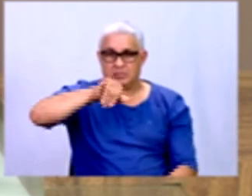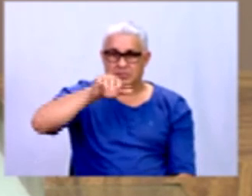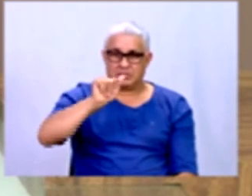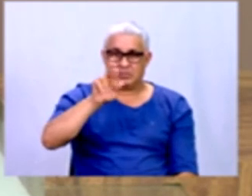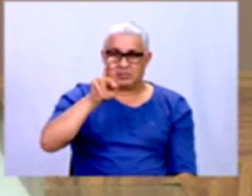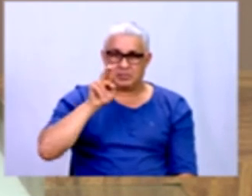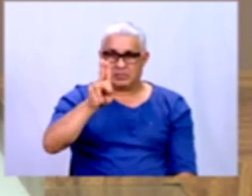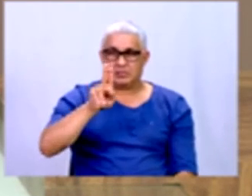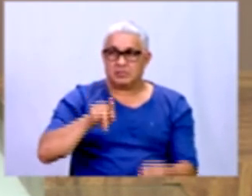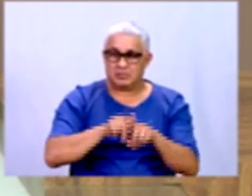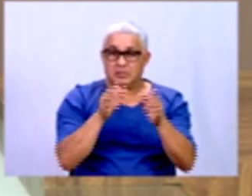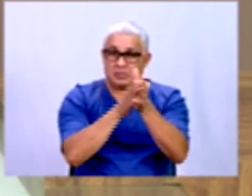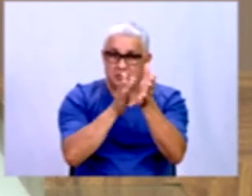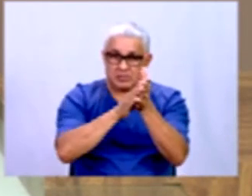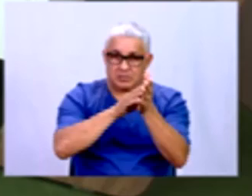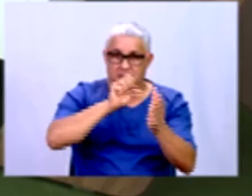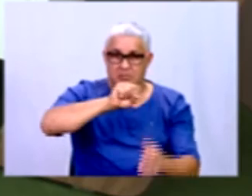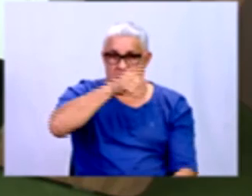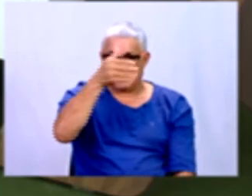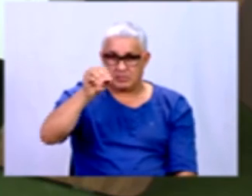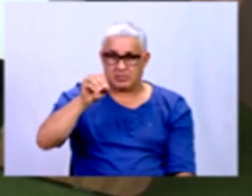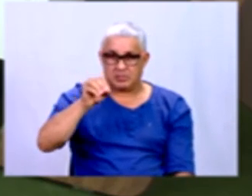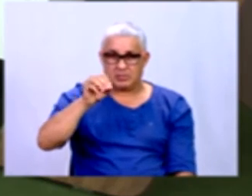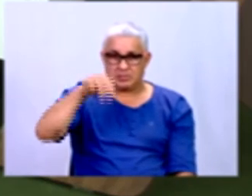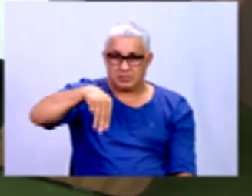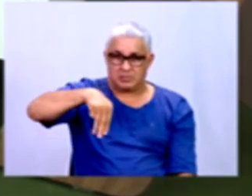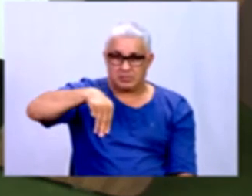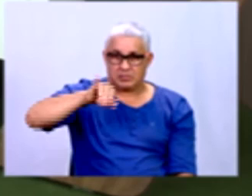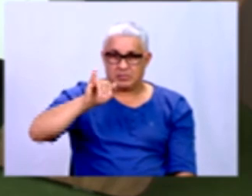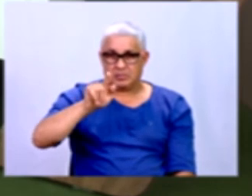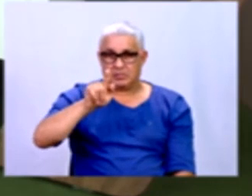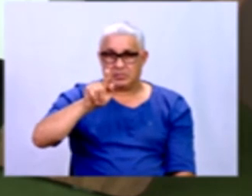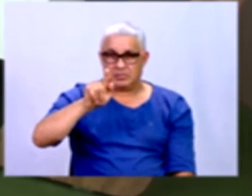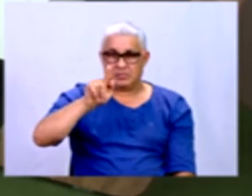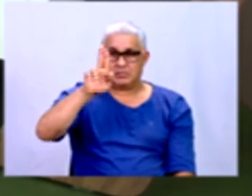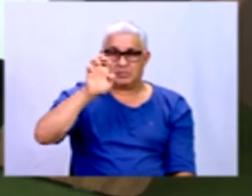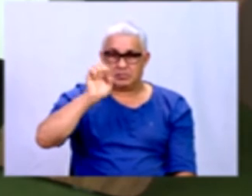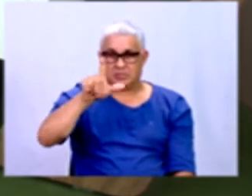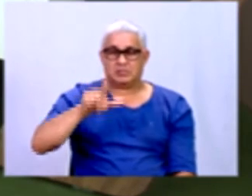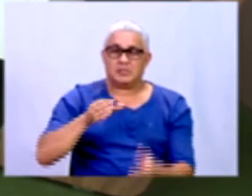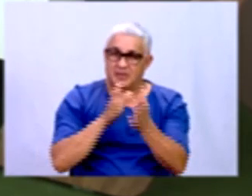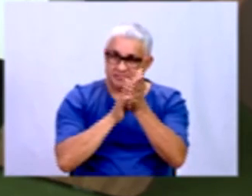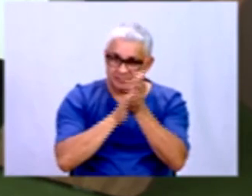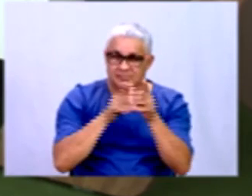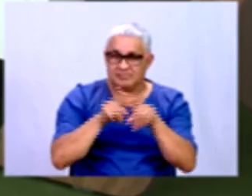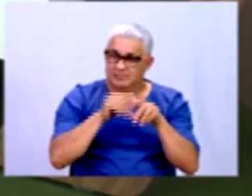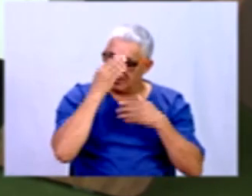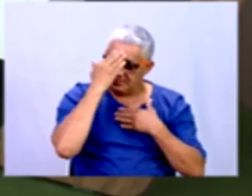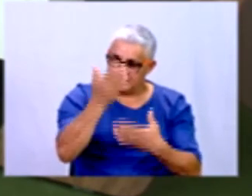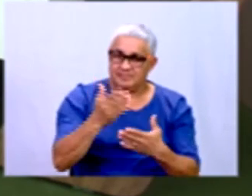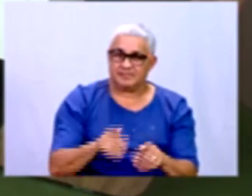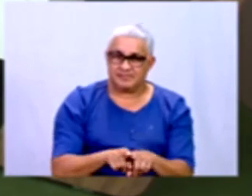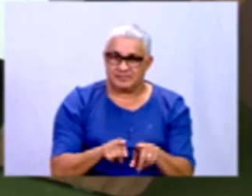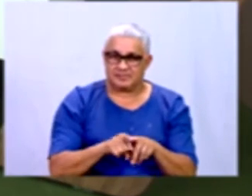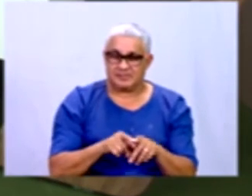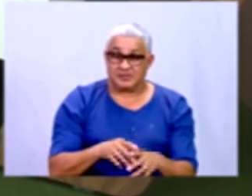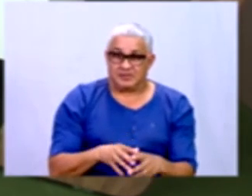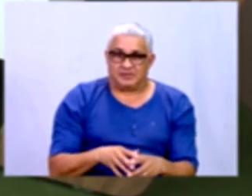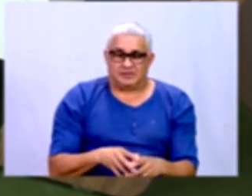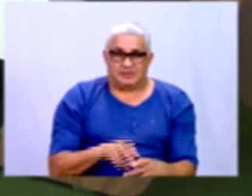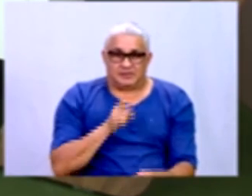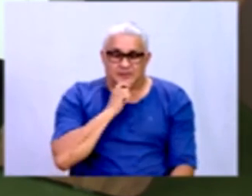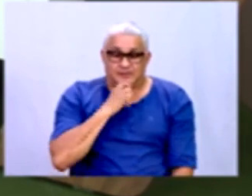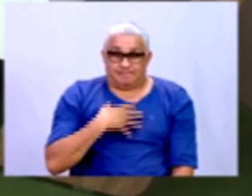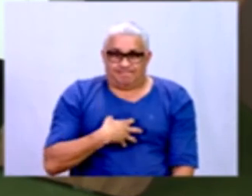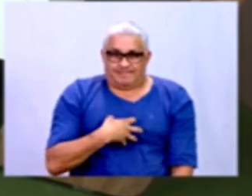São Miguel mandou os parabéns na aula. Obrigada. E assim, eu Querendo não sempre dar aquele frio na barriga antes de a gente começar,